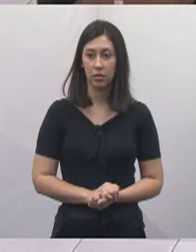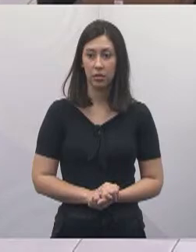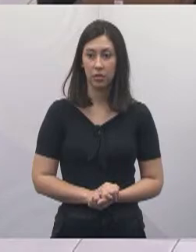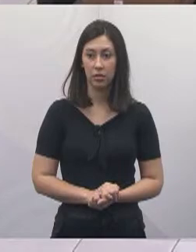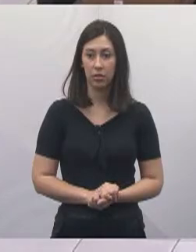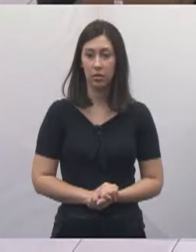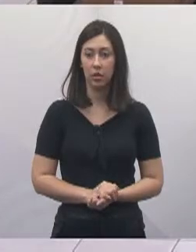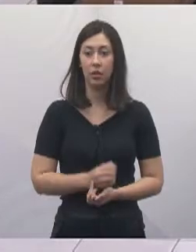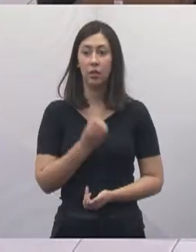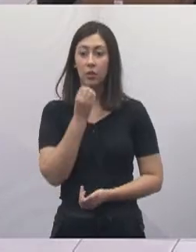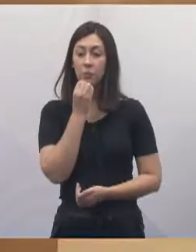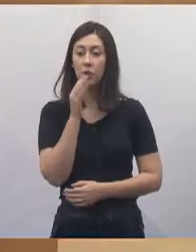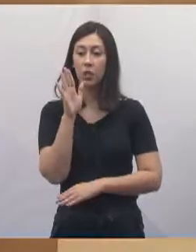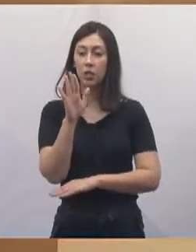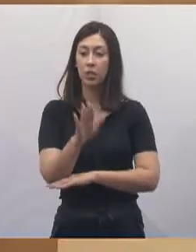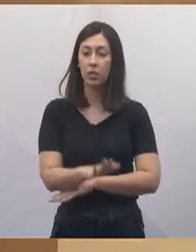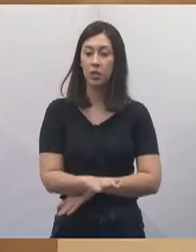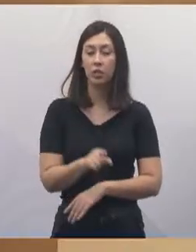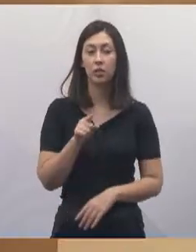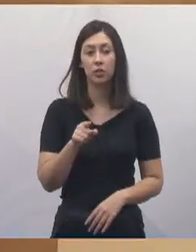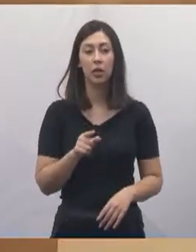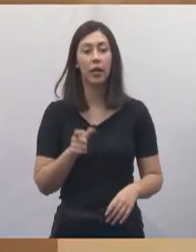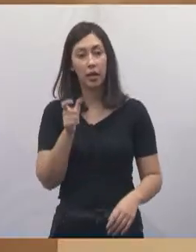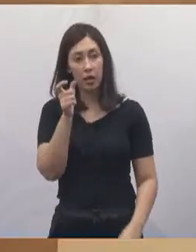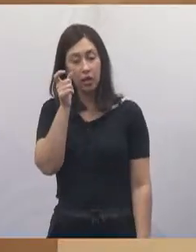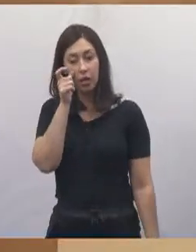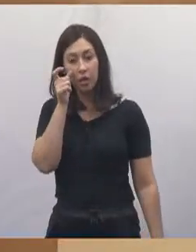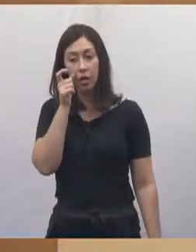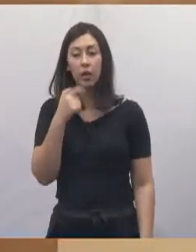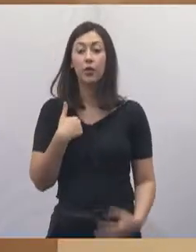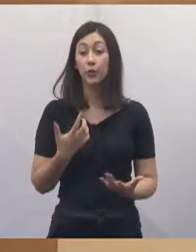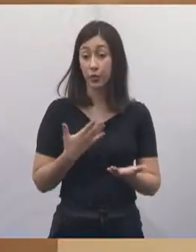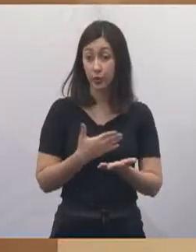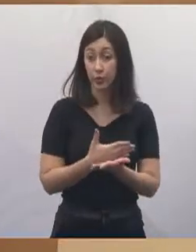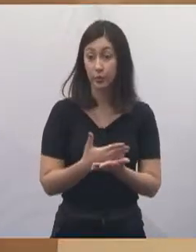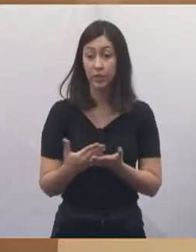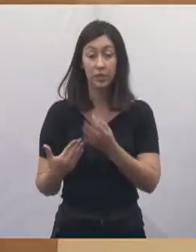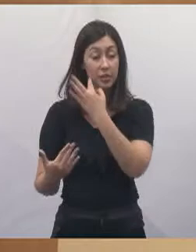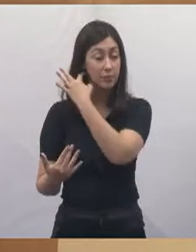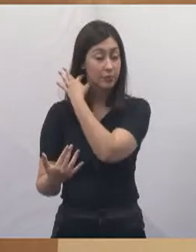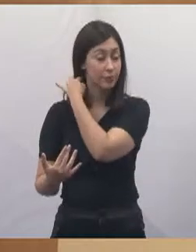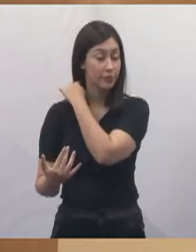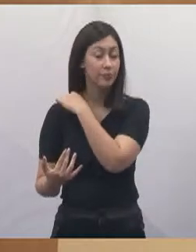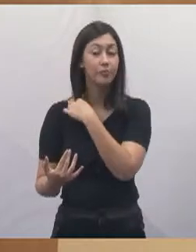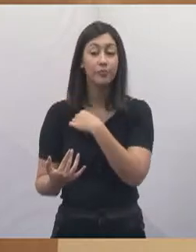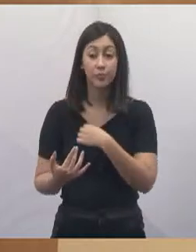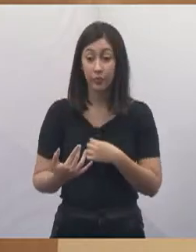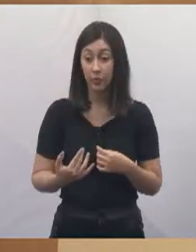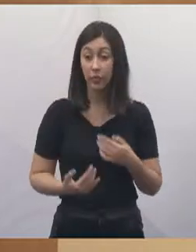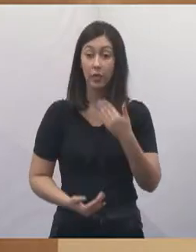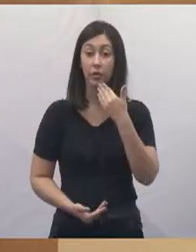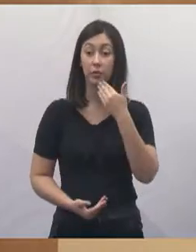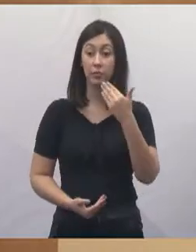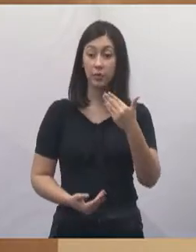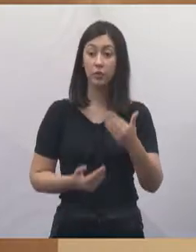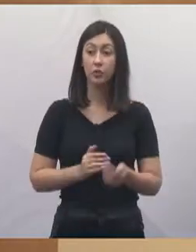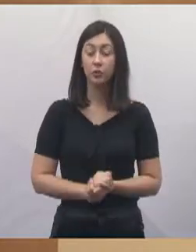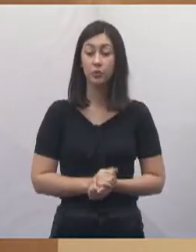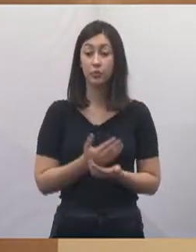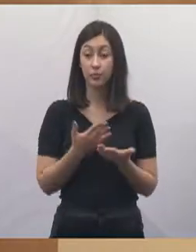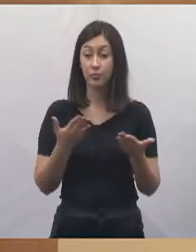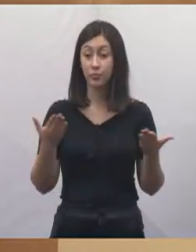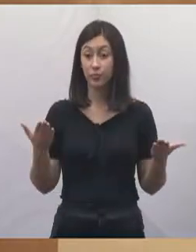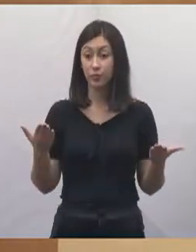Boa tarde a você que nos assiste. Hoje quero iniciar este momento pedindo aos que aqui